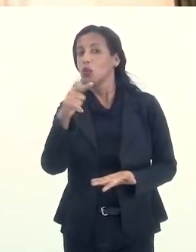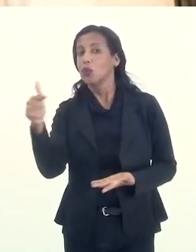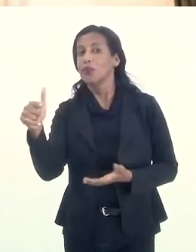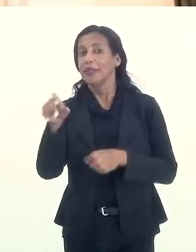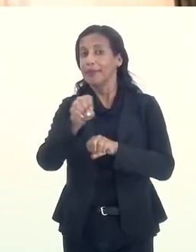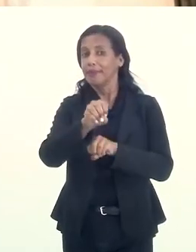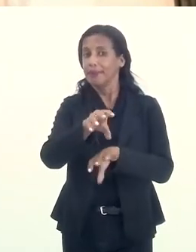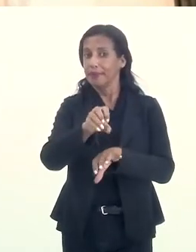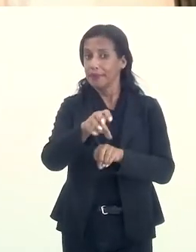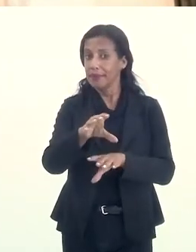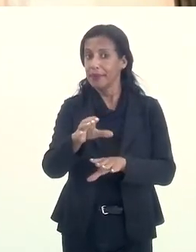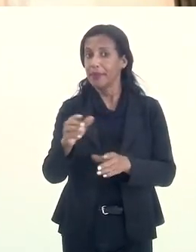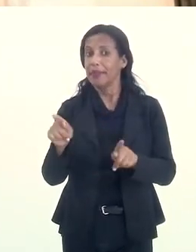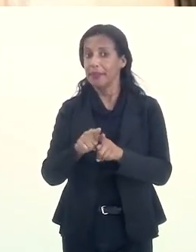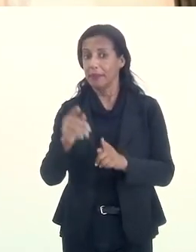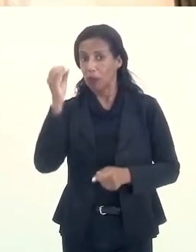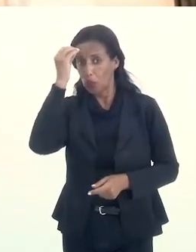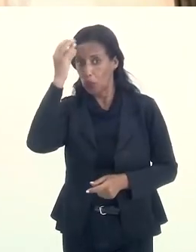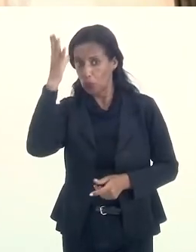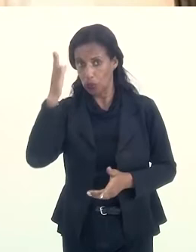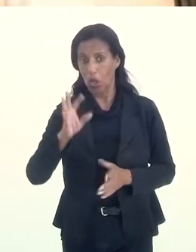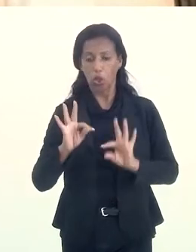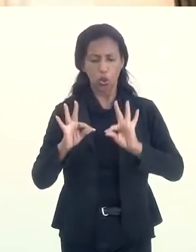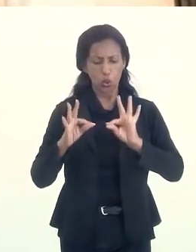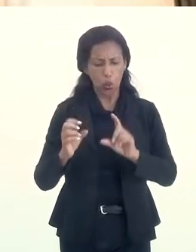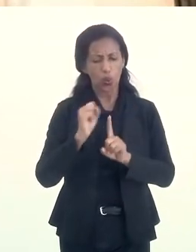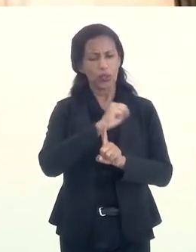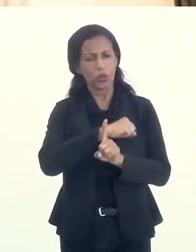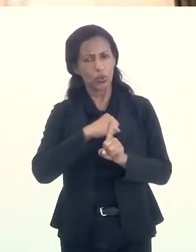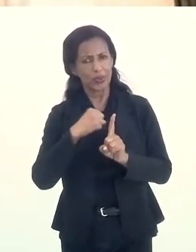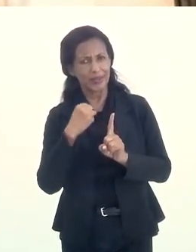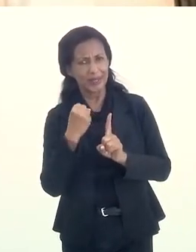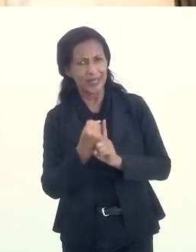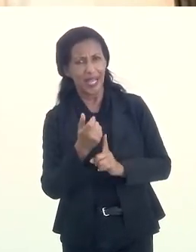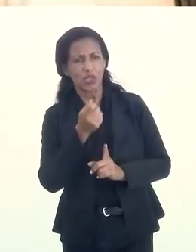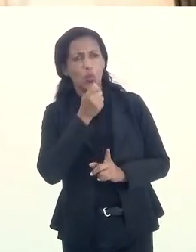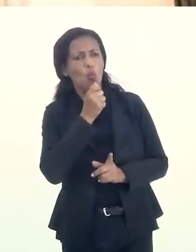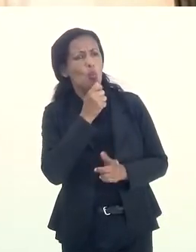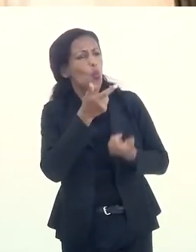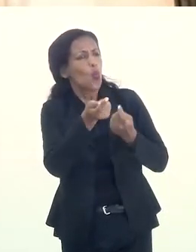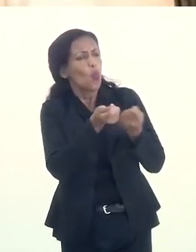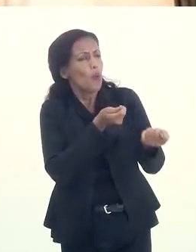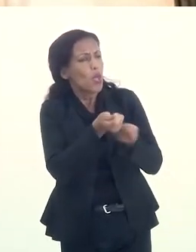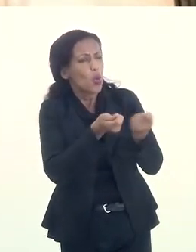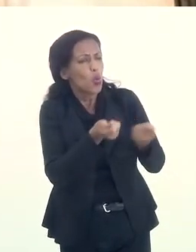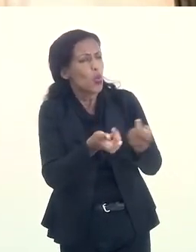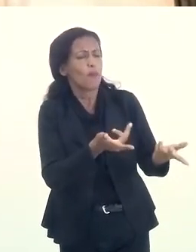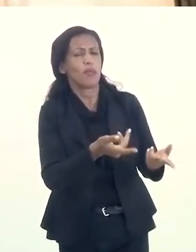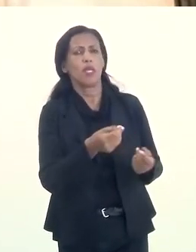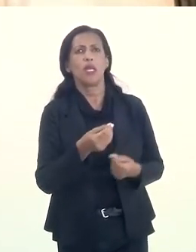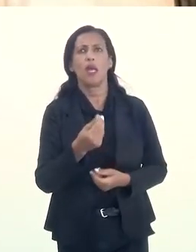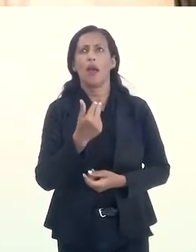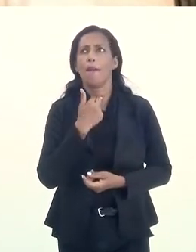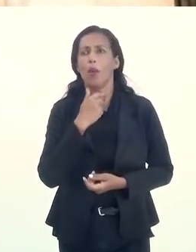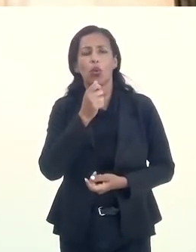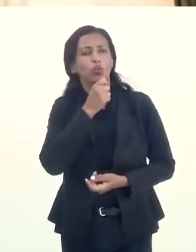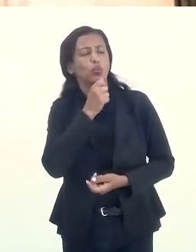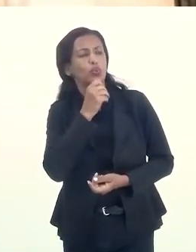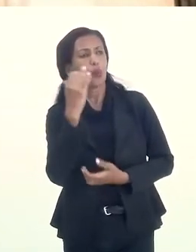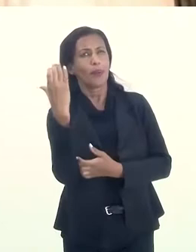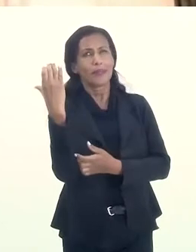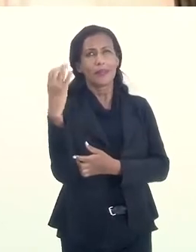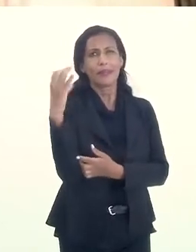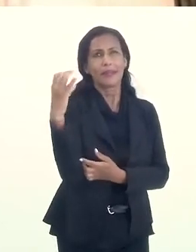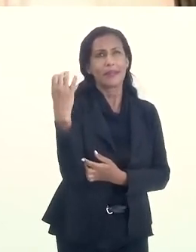educação e sem cultura. Toda sociedade pode não ter uma economia pujante, pode não